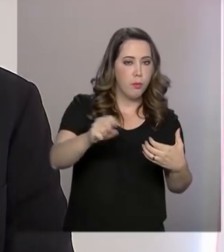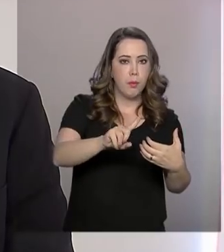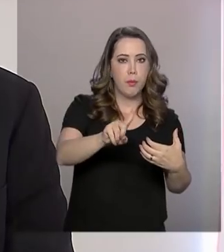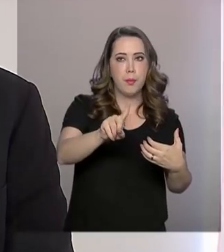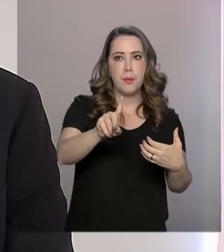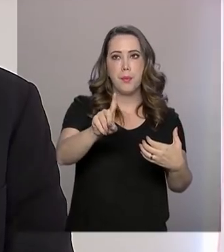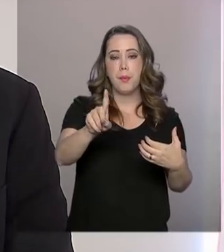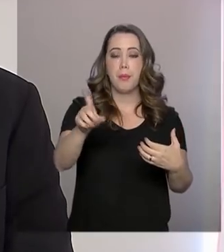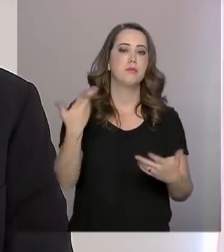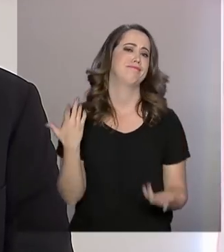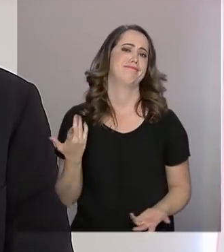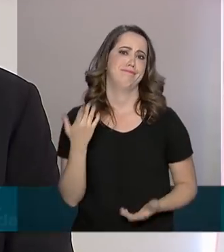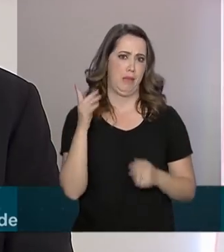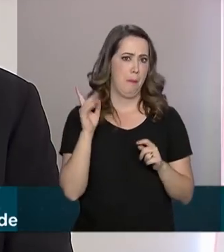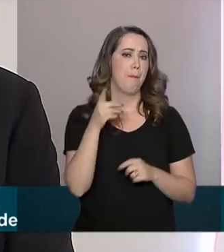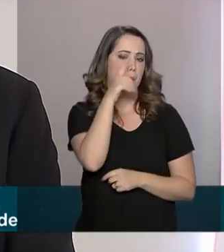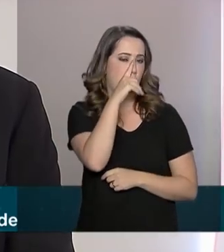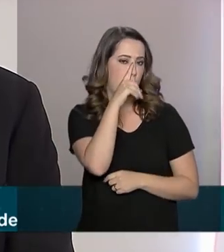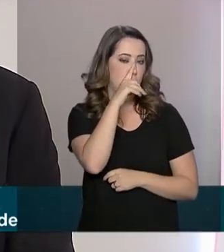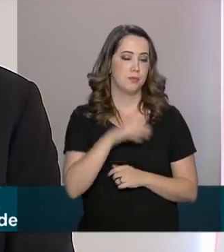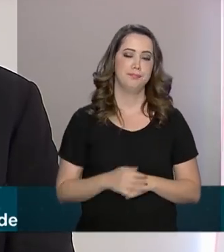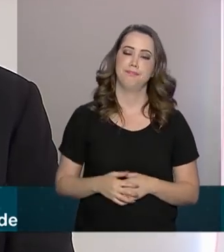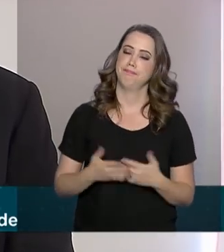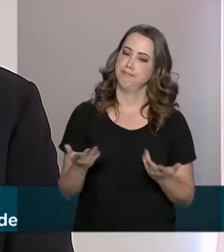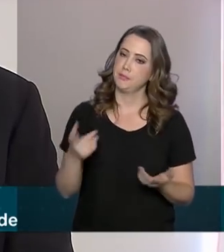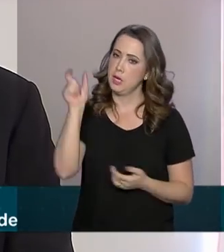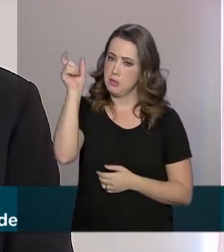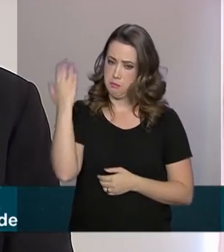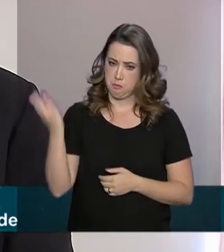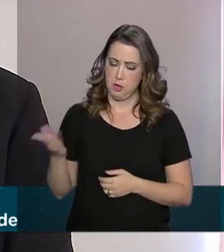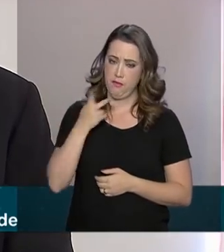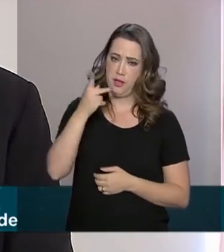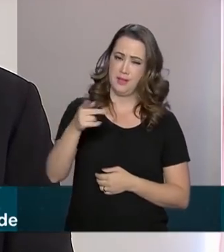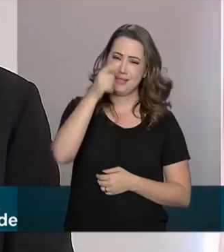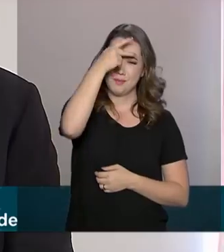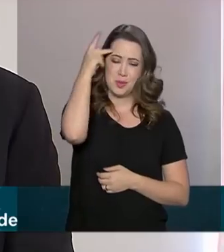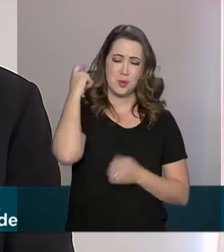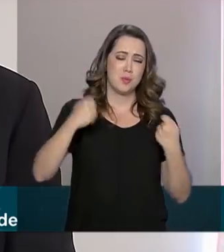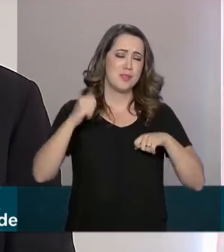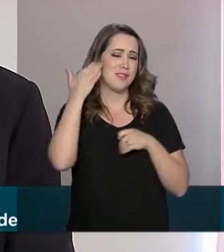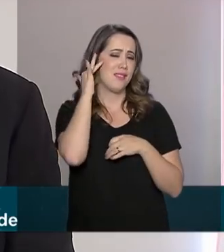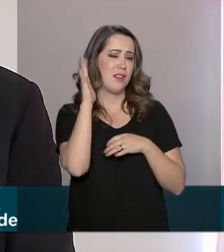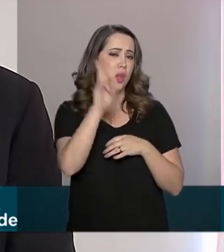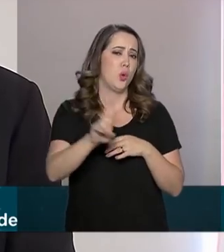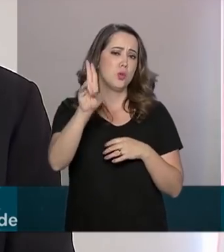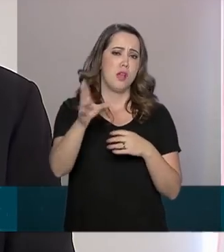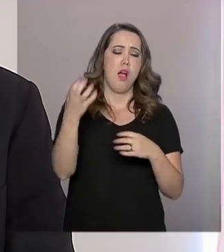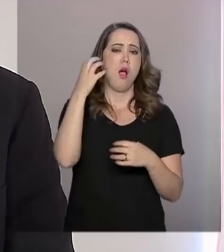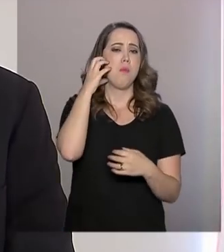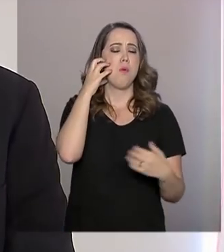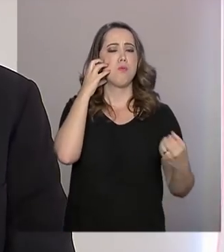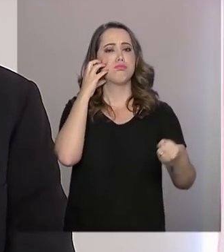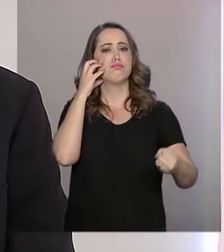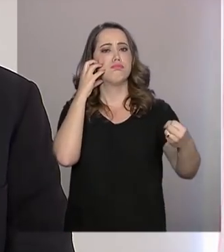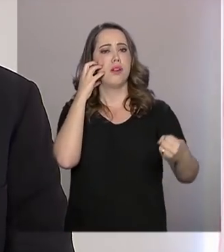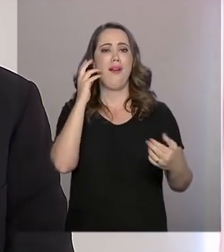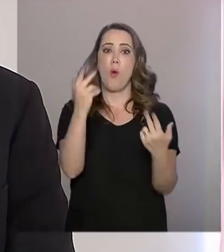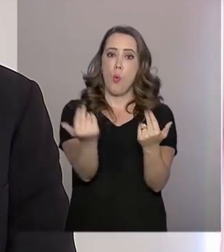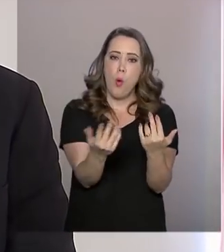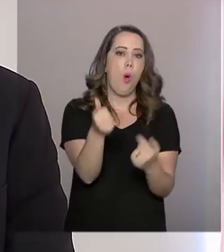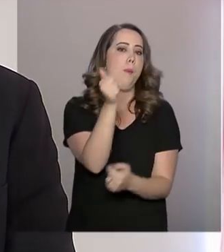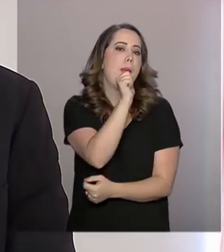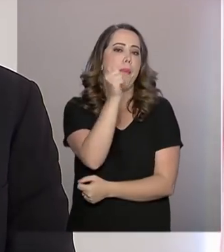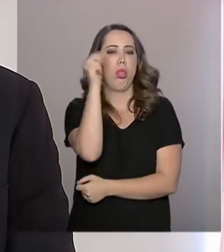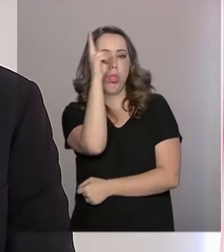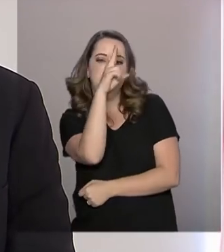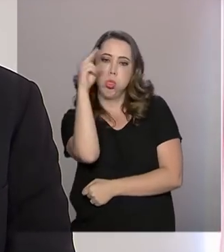que utilizar o celular ao volante tem um fator de risco tão grande como, por exemplo, as pessoas que bebem e dirigem